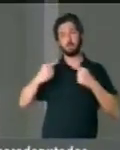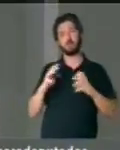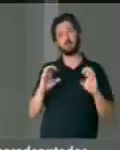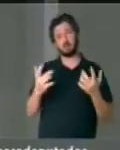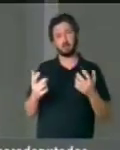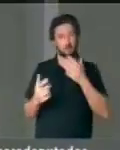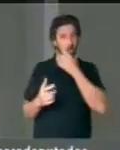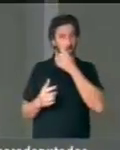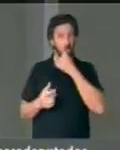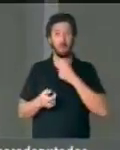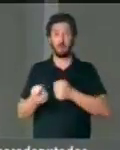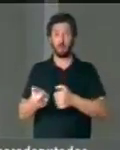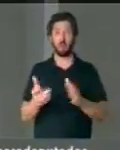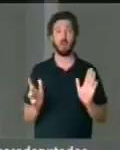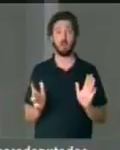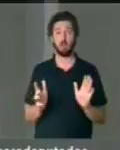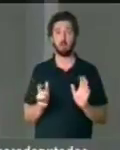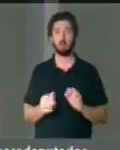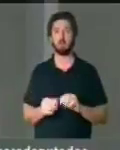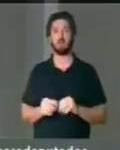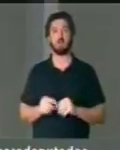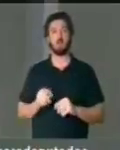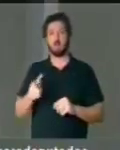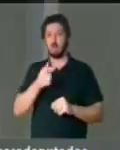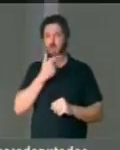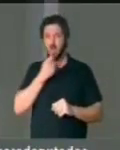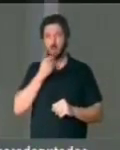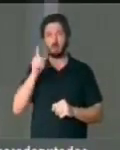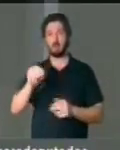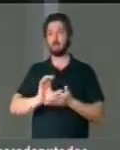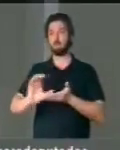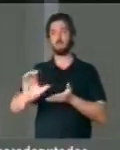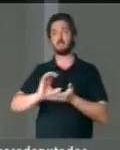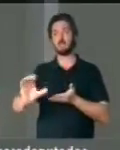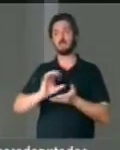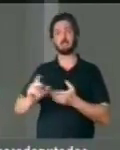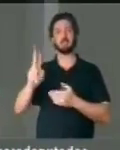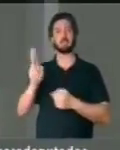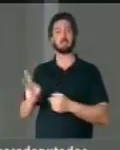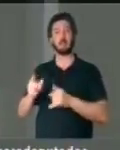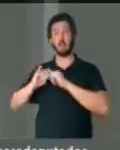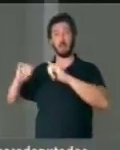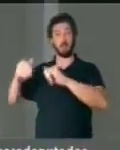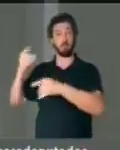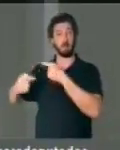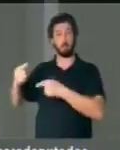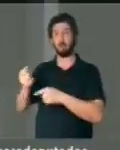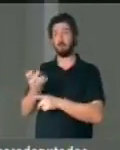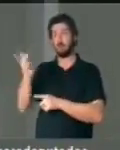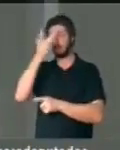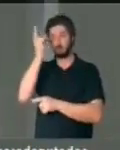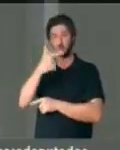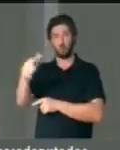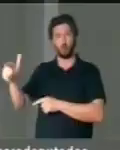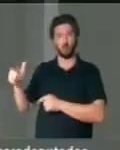evidentemente, um engano. Ele sempre foi grande financiador de campanhas políticas e